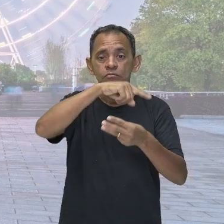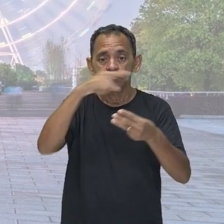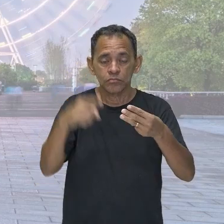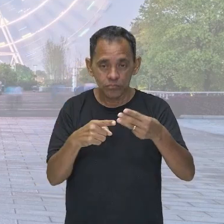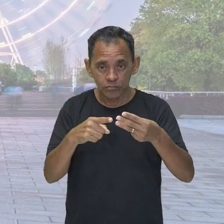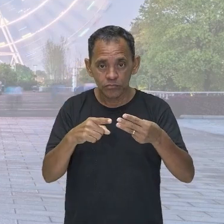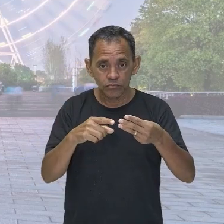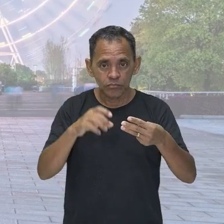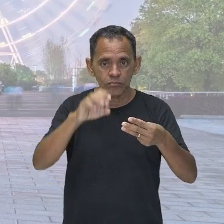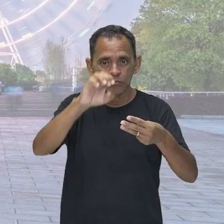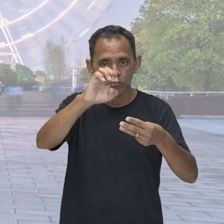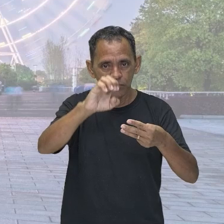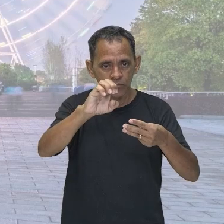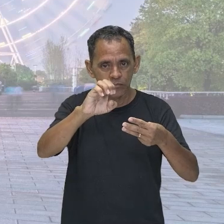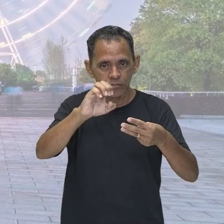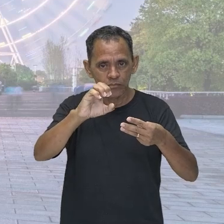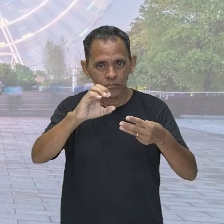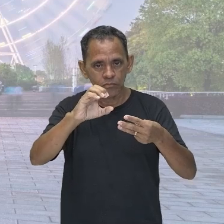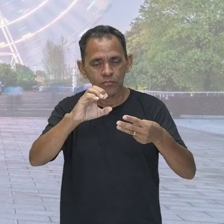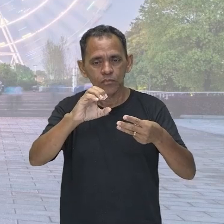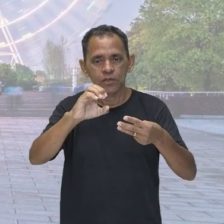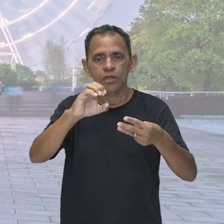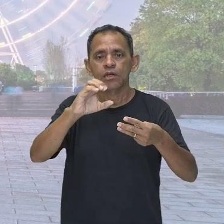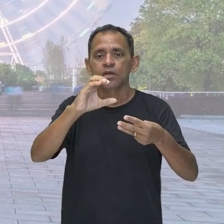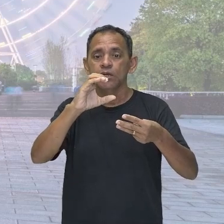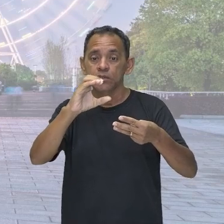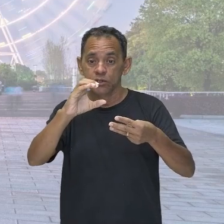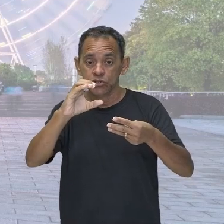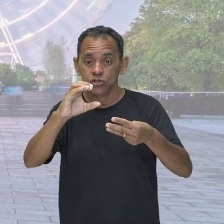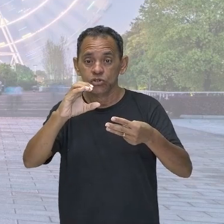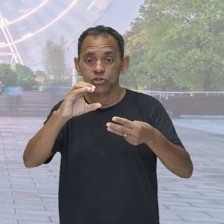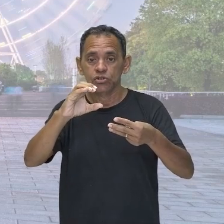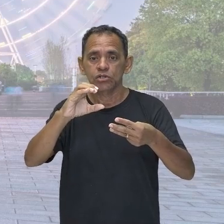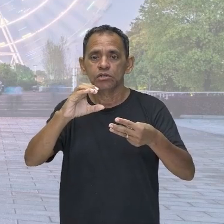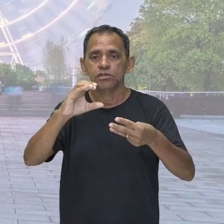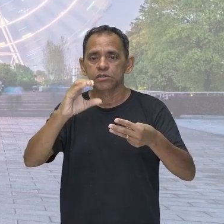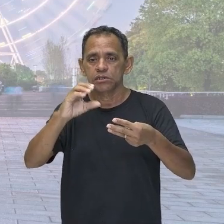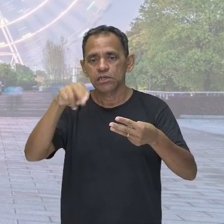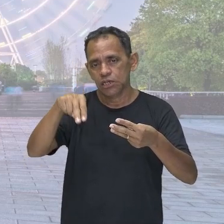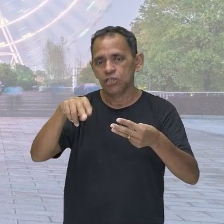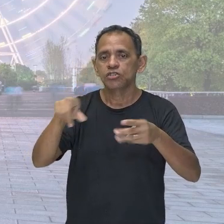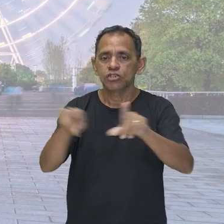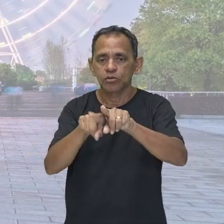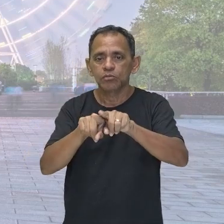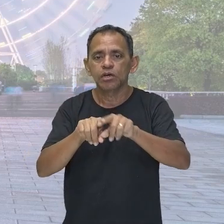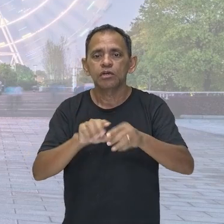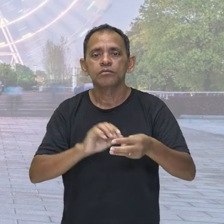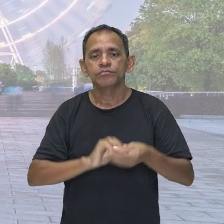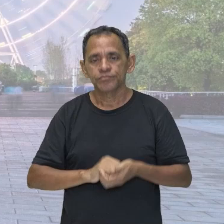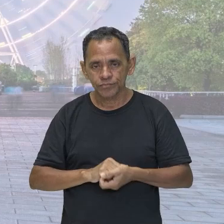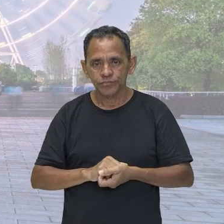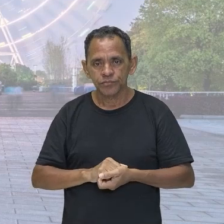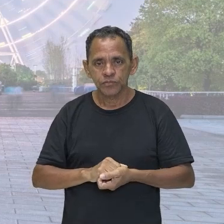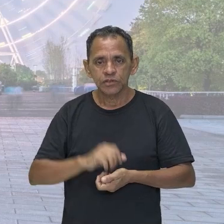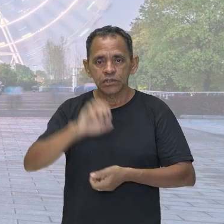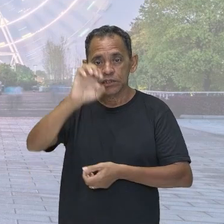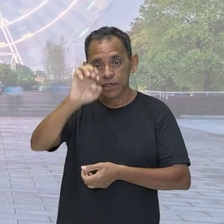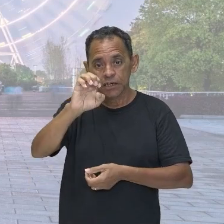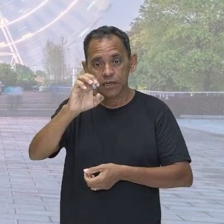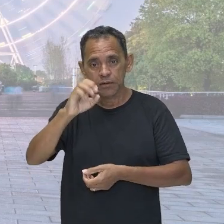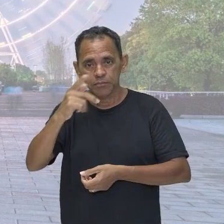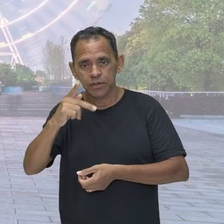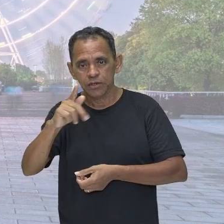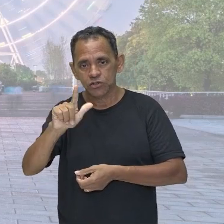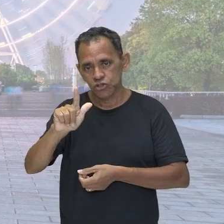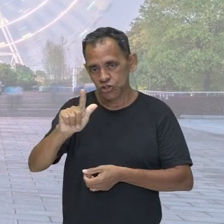cinética, falamos da energia potencial gravitacional e falamos da energia potencial elástica. Quer uma palavra para lembrar de cada uma